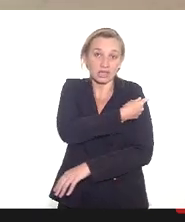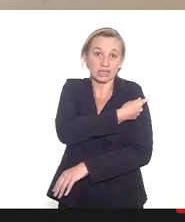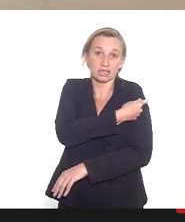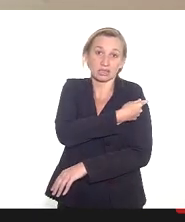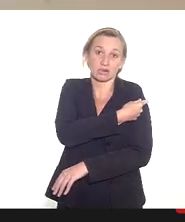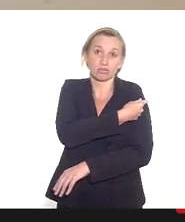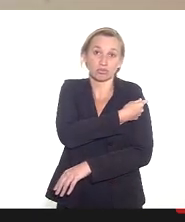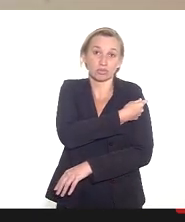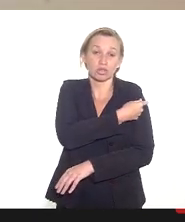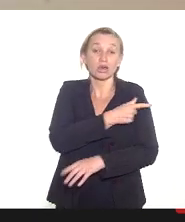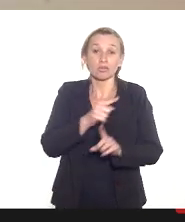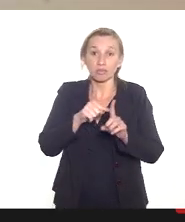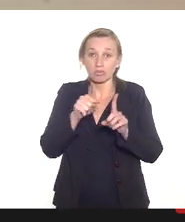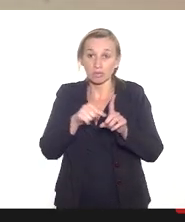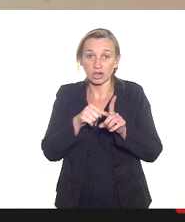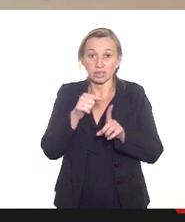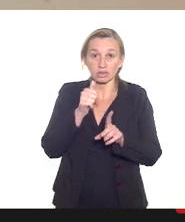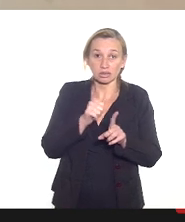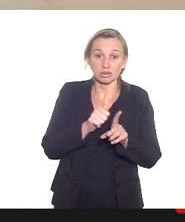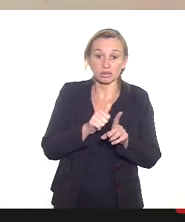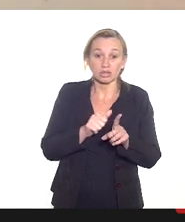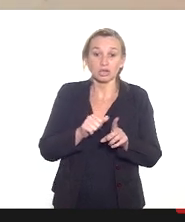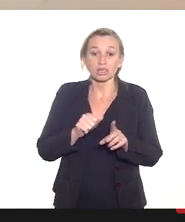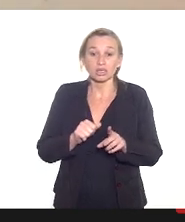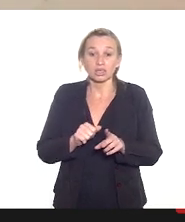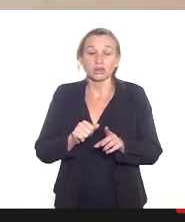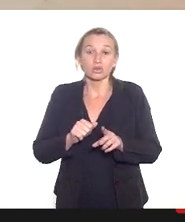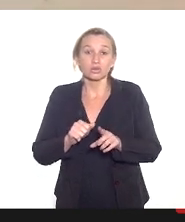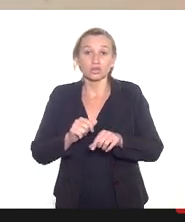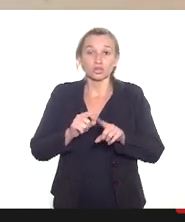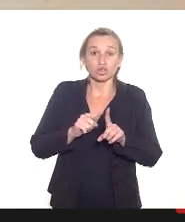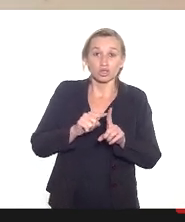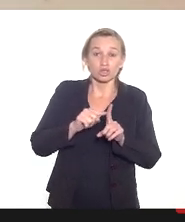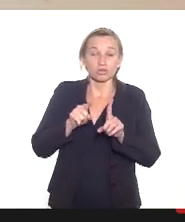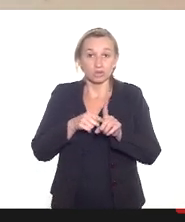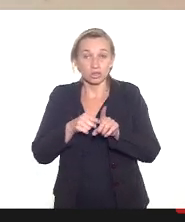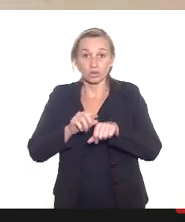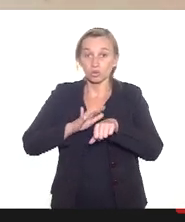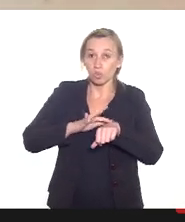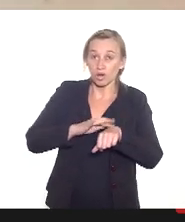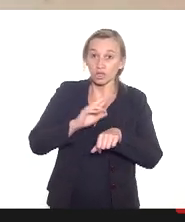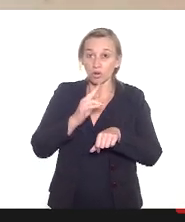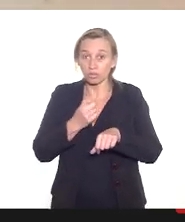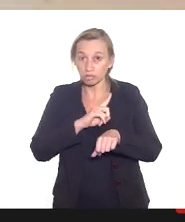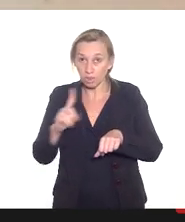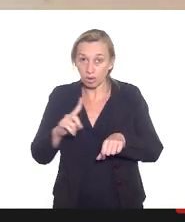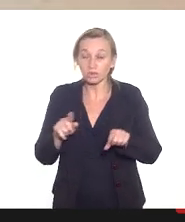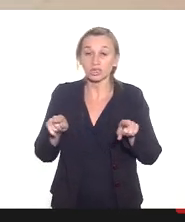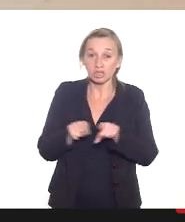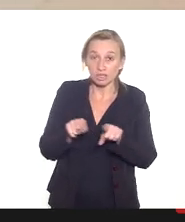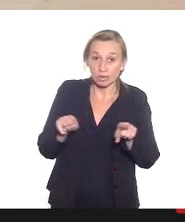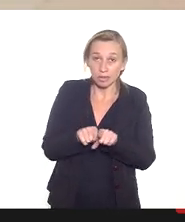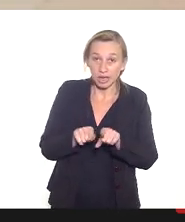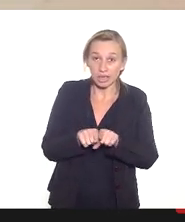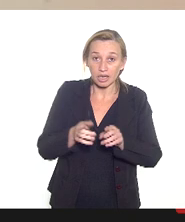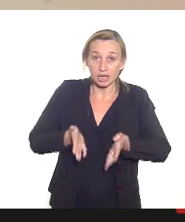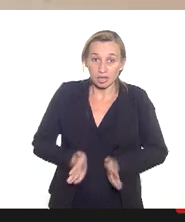para gestantes com e sem comorbidades gestantes e puérperas e também que não há nenhuma